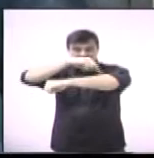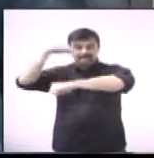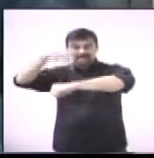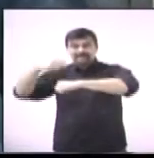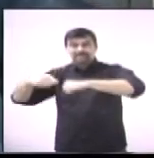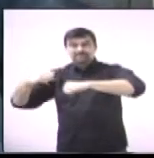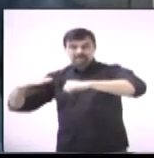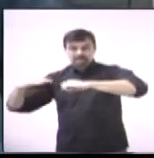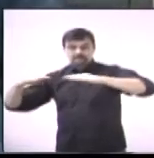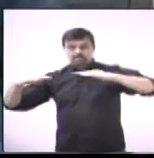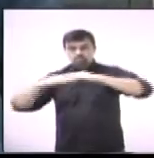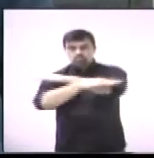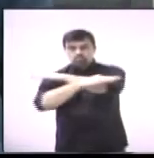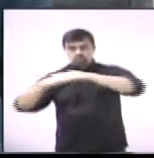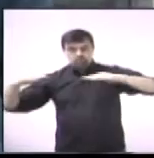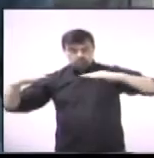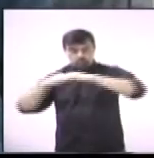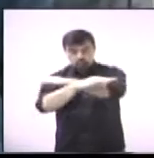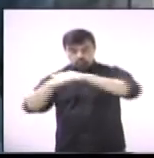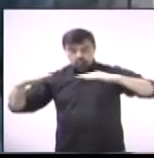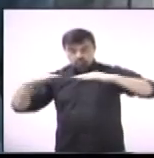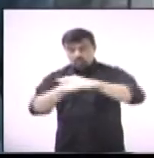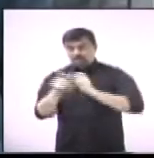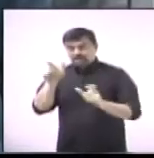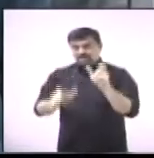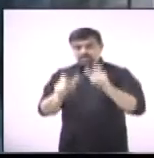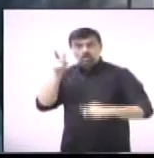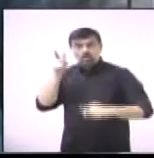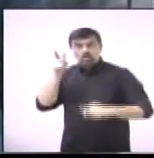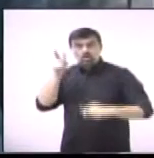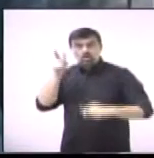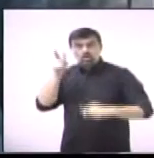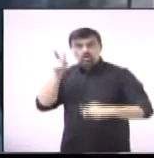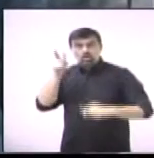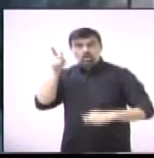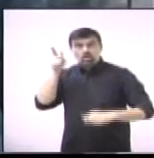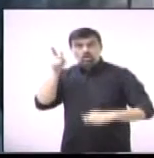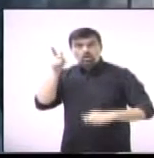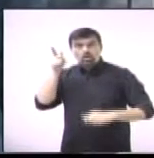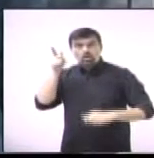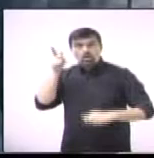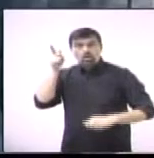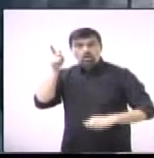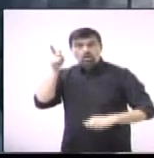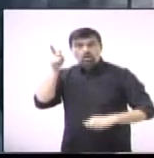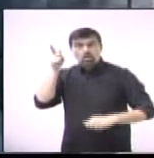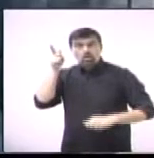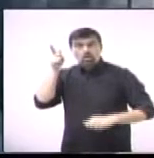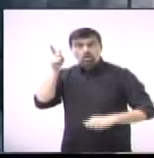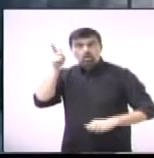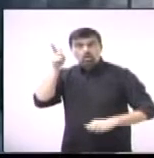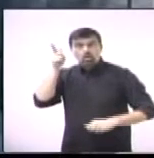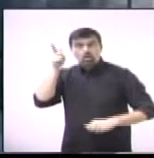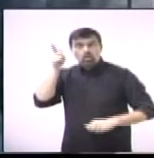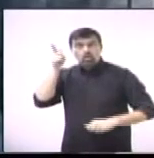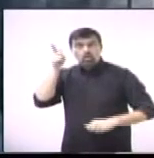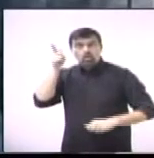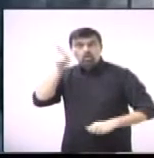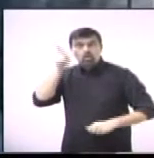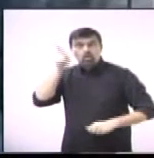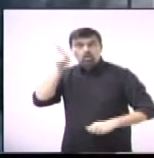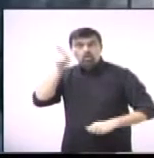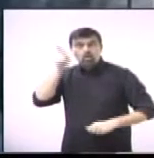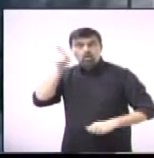dupla, e as pessoas poderiam estar entrando no bairro, e além de estar entrando no bairro ali, poderiam fazer o retorno também em relação